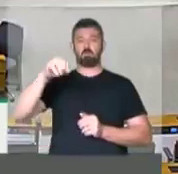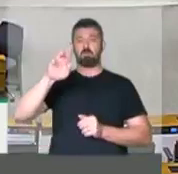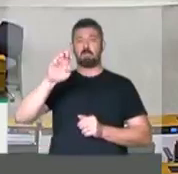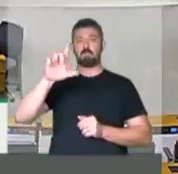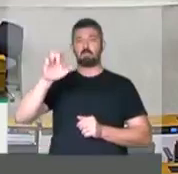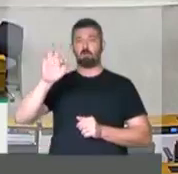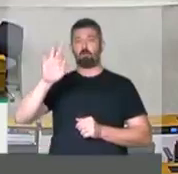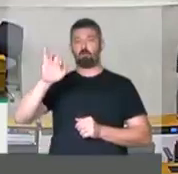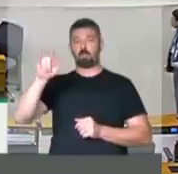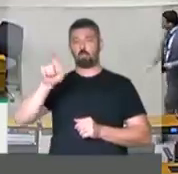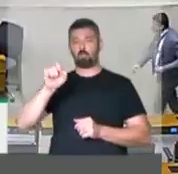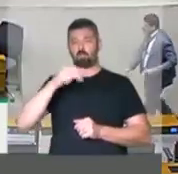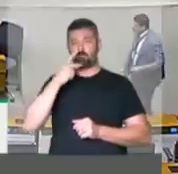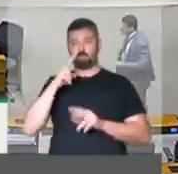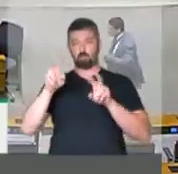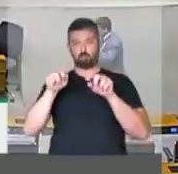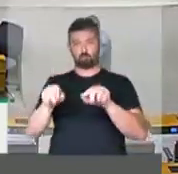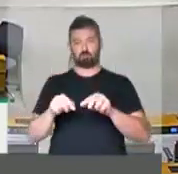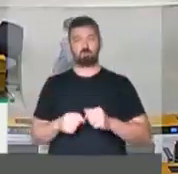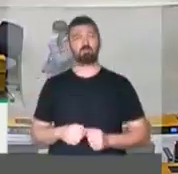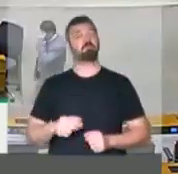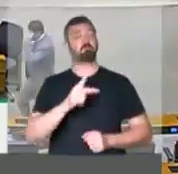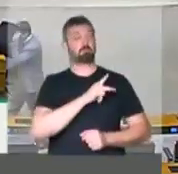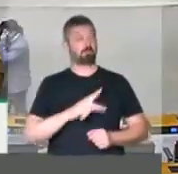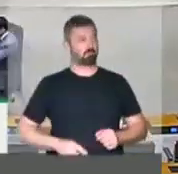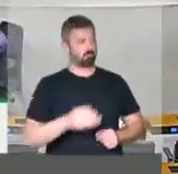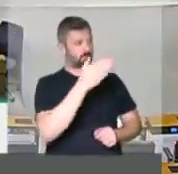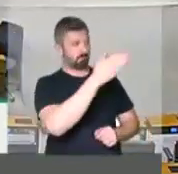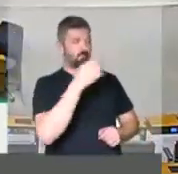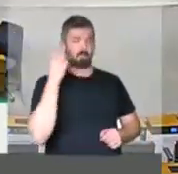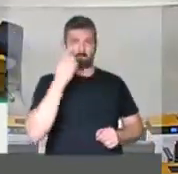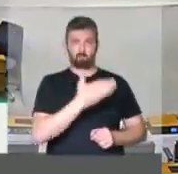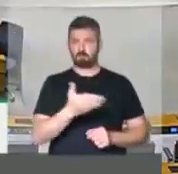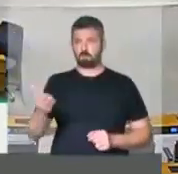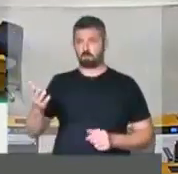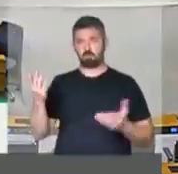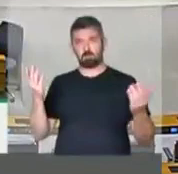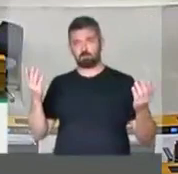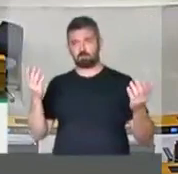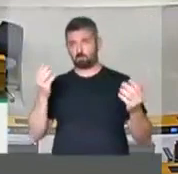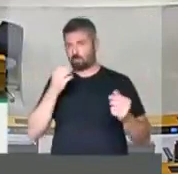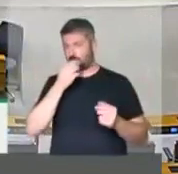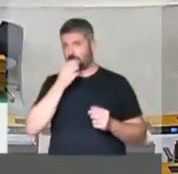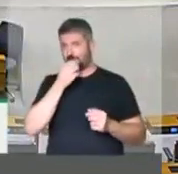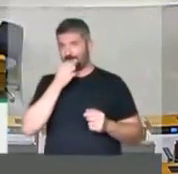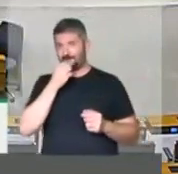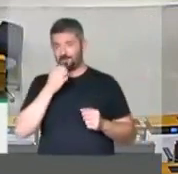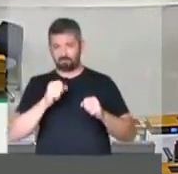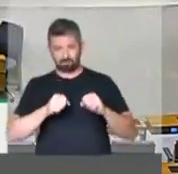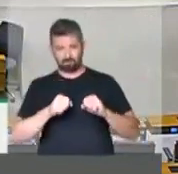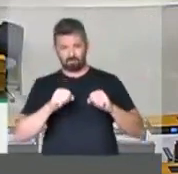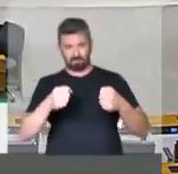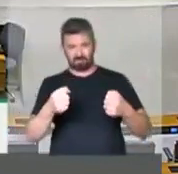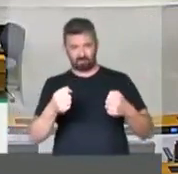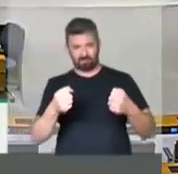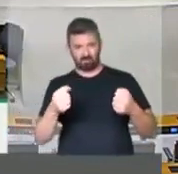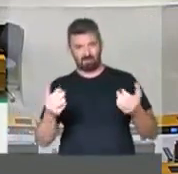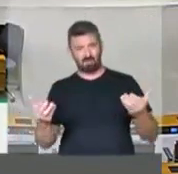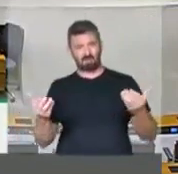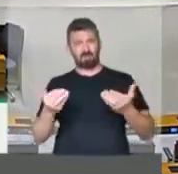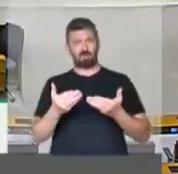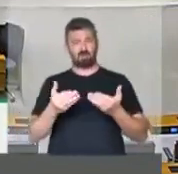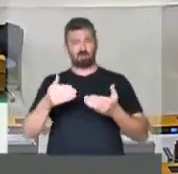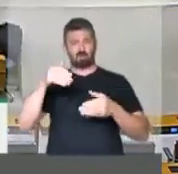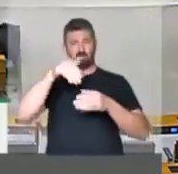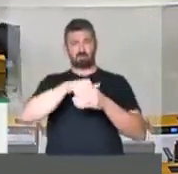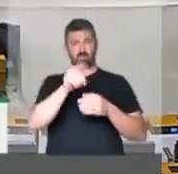Para falar, favor. Senhor presidente, senhoras e senhores, a está defendendo a